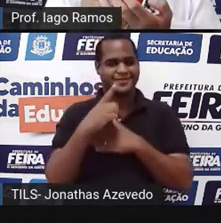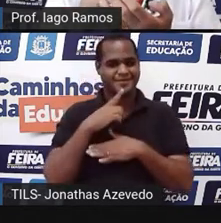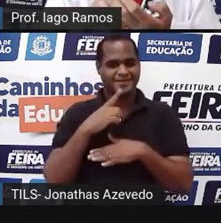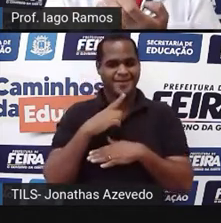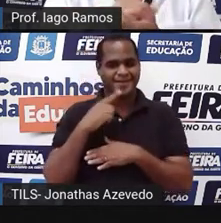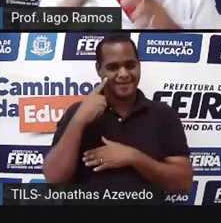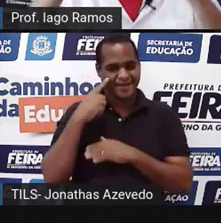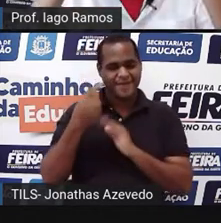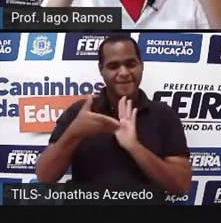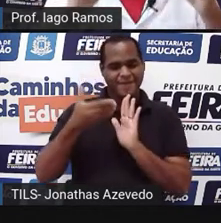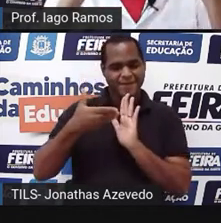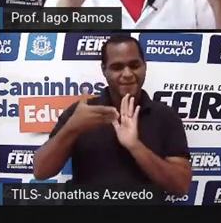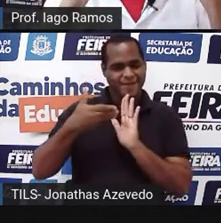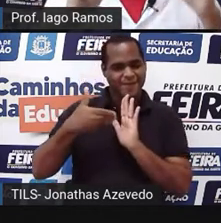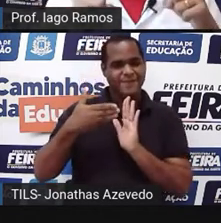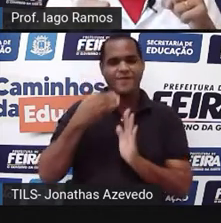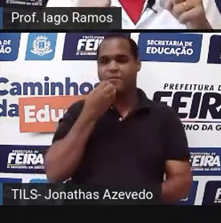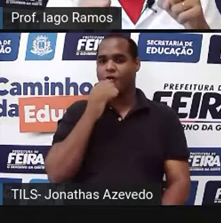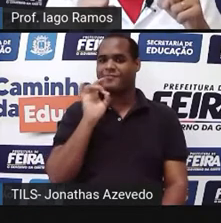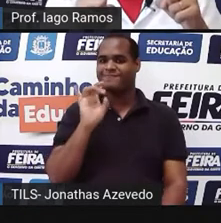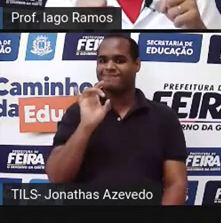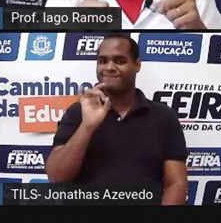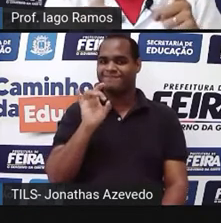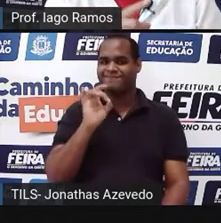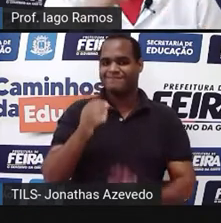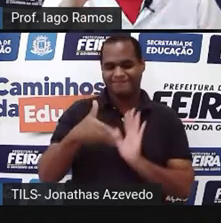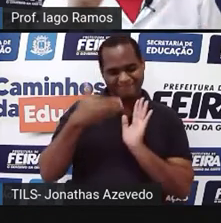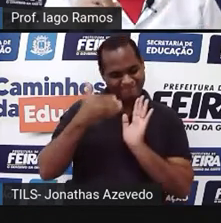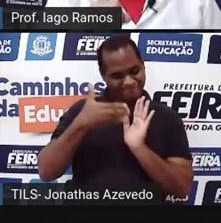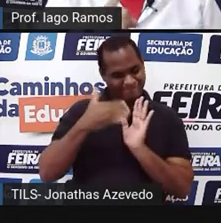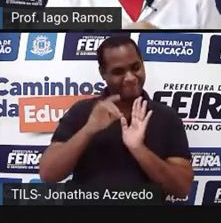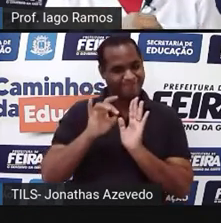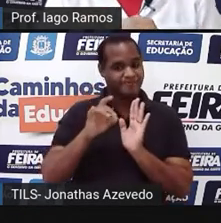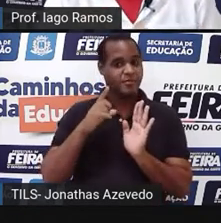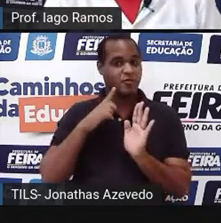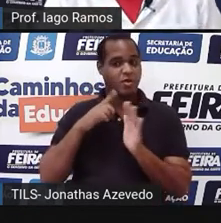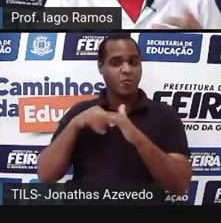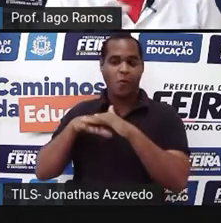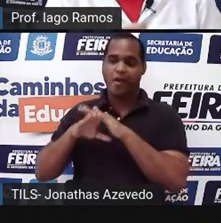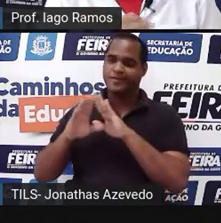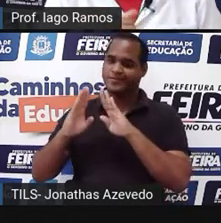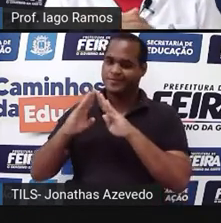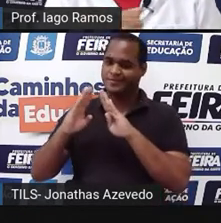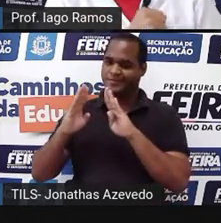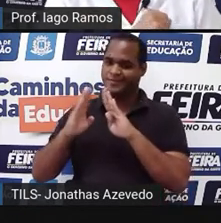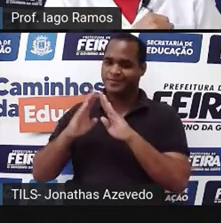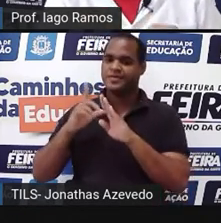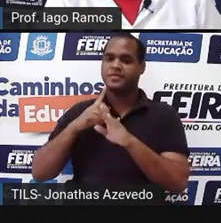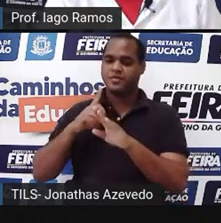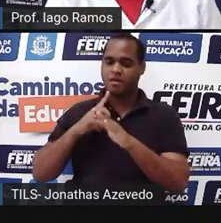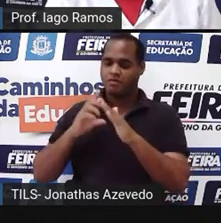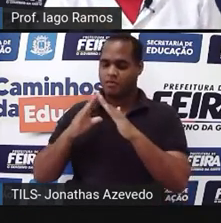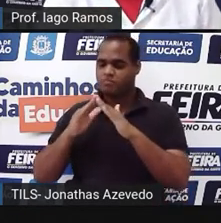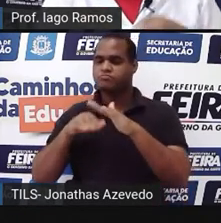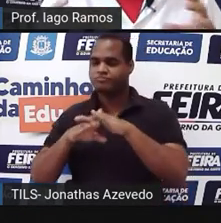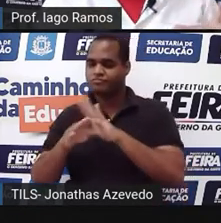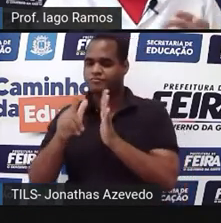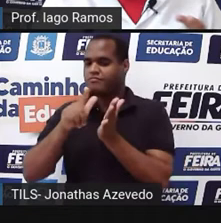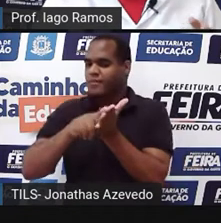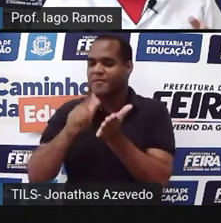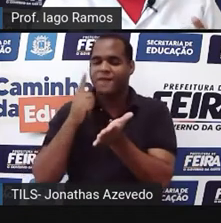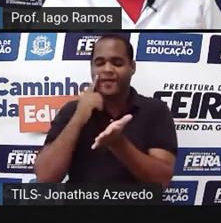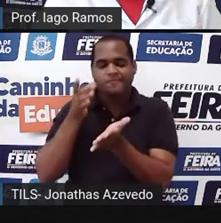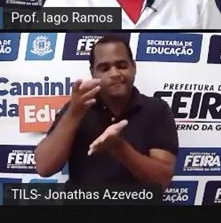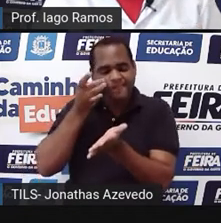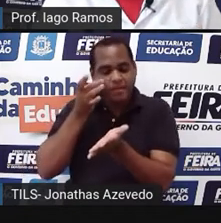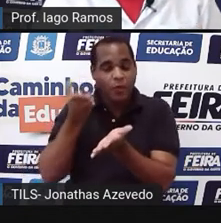a gente folheia, né? Você é um privilegiado, hein? Eu tenho, tá bom? Eu tenho um dicionáriozinho físico em casa. A